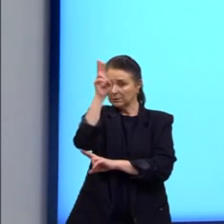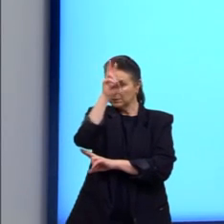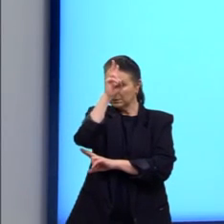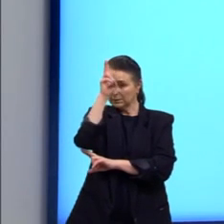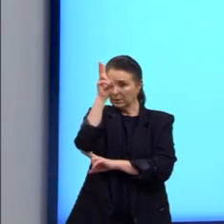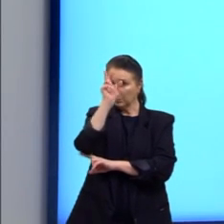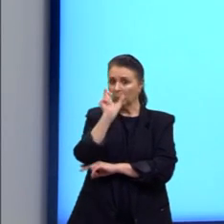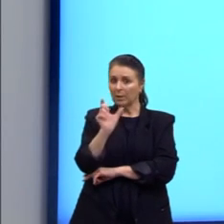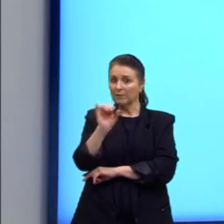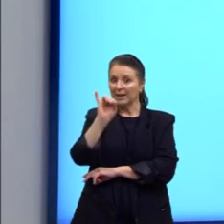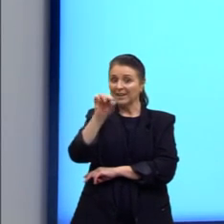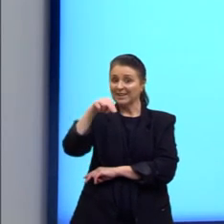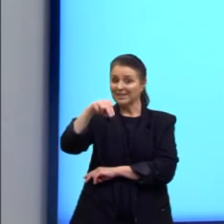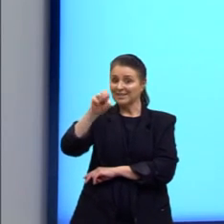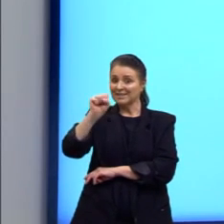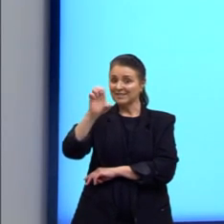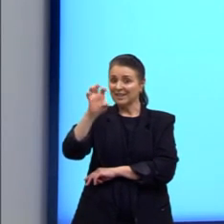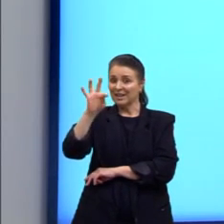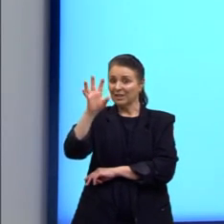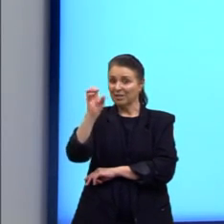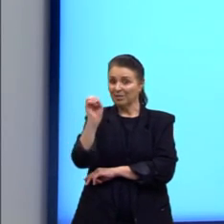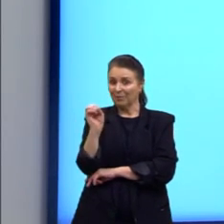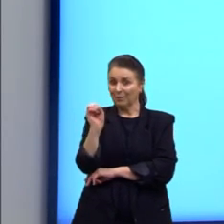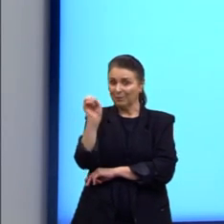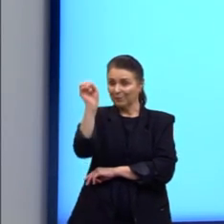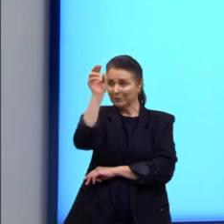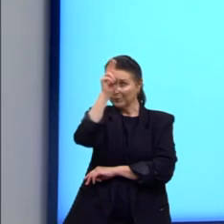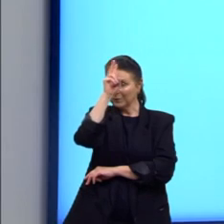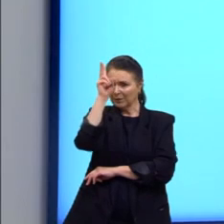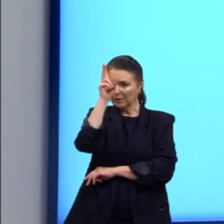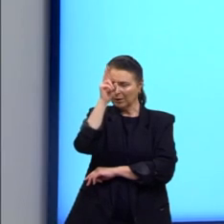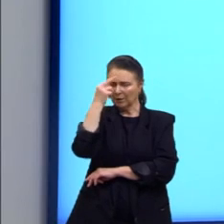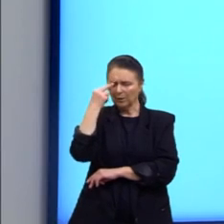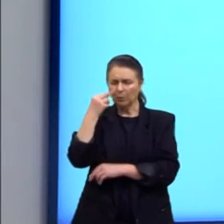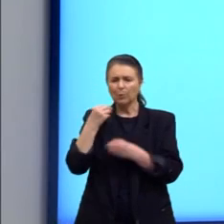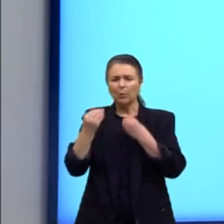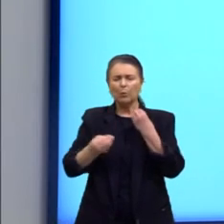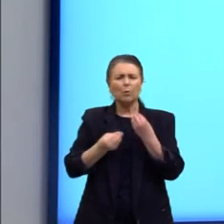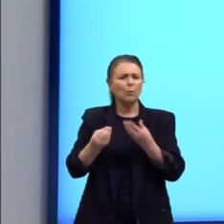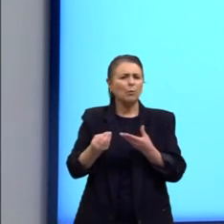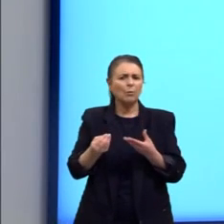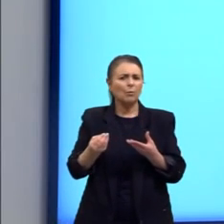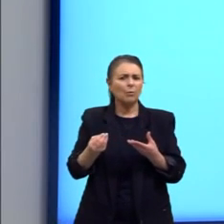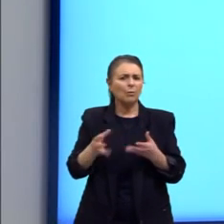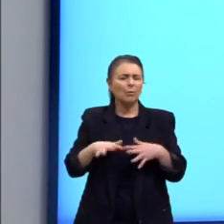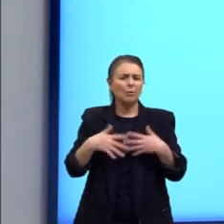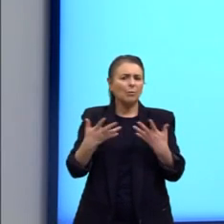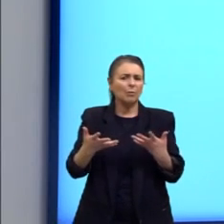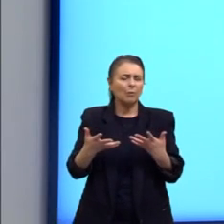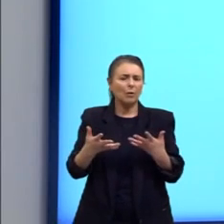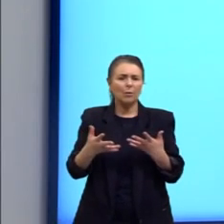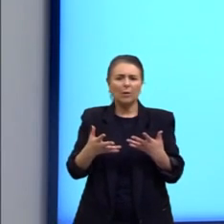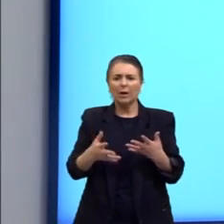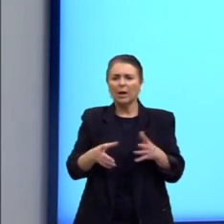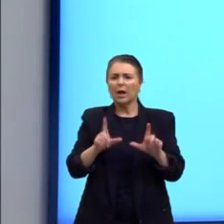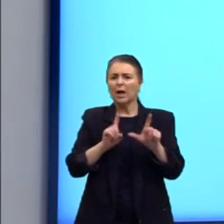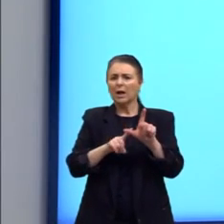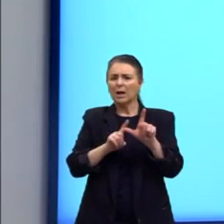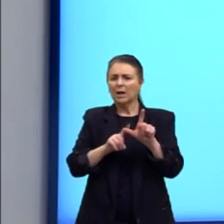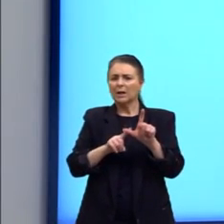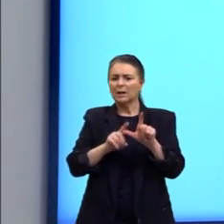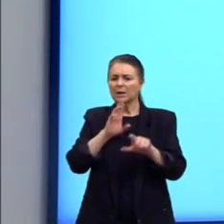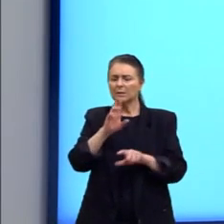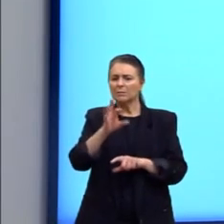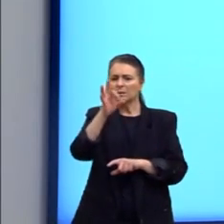está a palavra-chave. Então, eu vou ver no enunciado qual é a opção que as